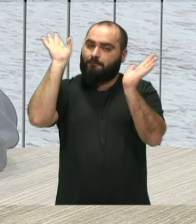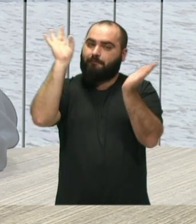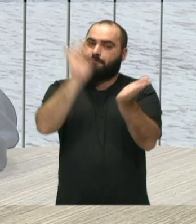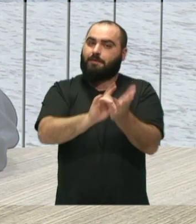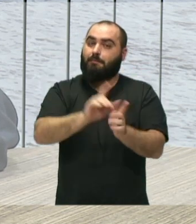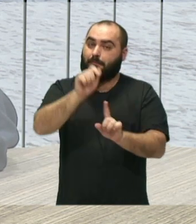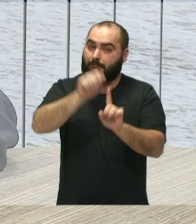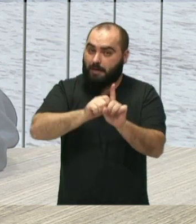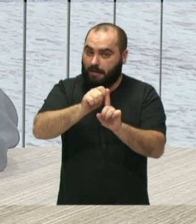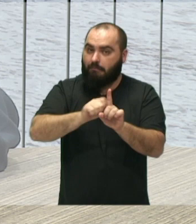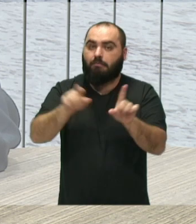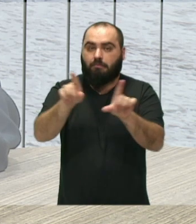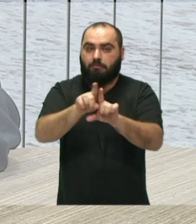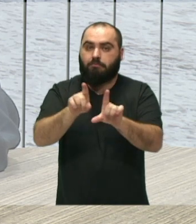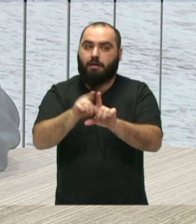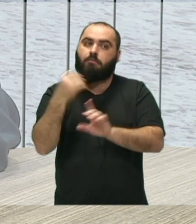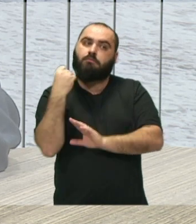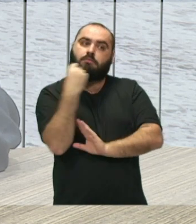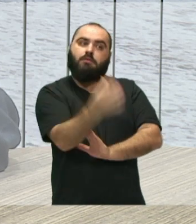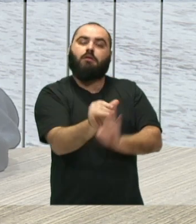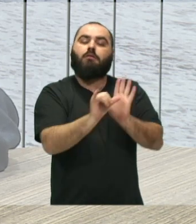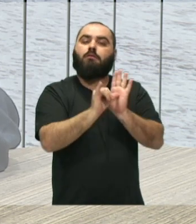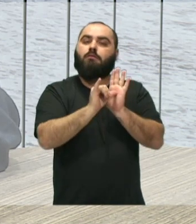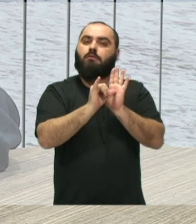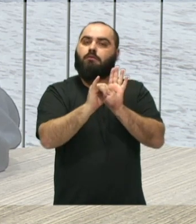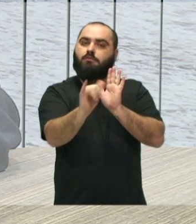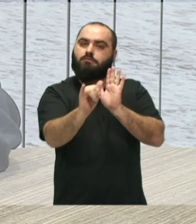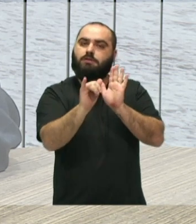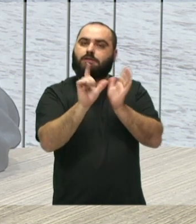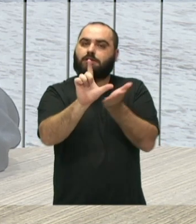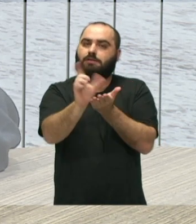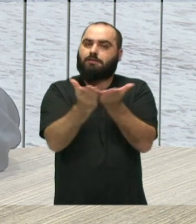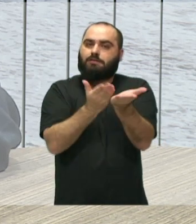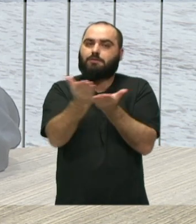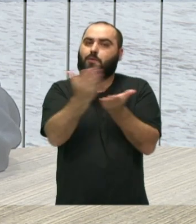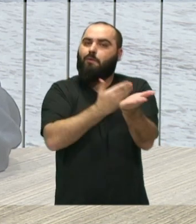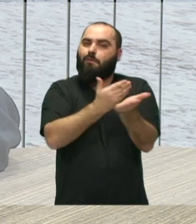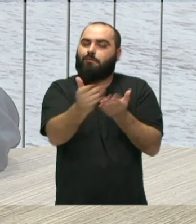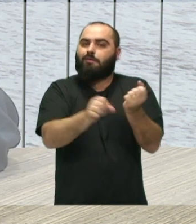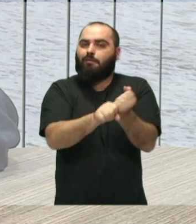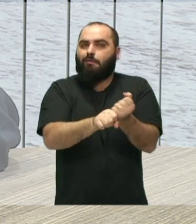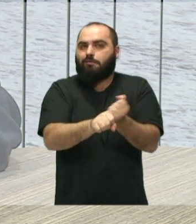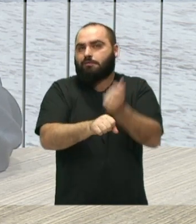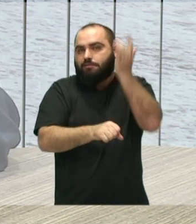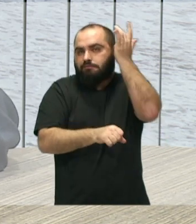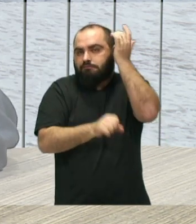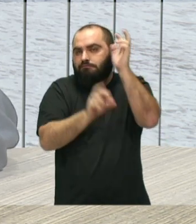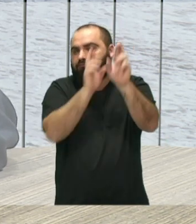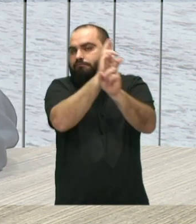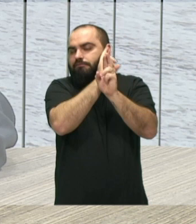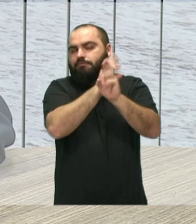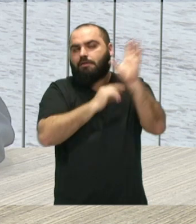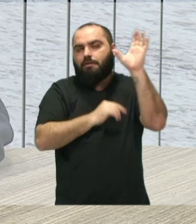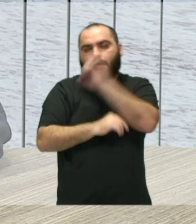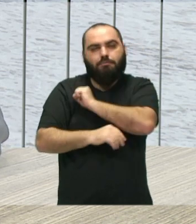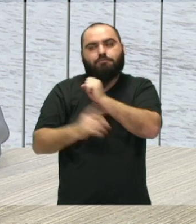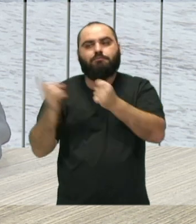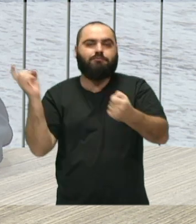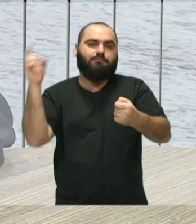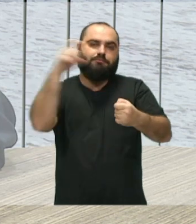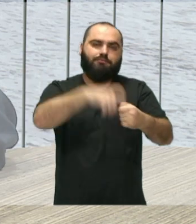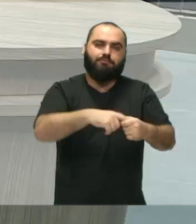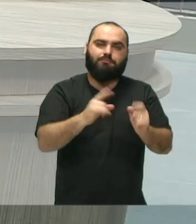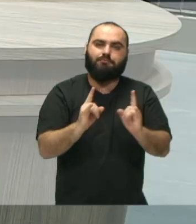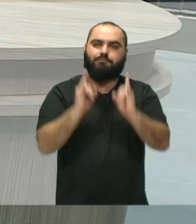nesse mês também já está indo para a licitação, para aí ser dado início à obra. Esperamos aí, o mais breve possível, estar inaugurando o